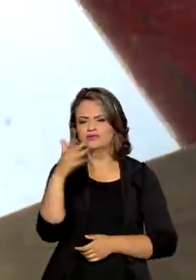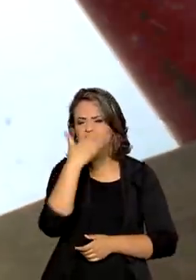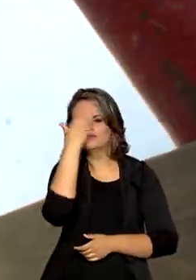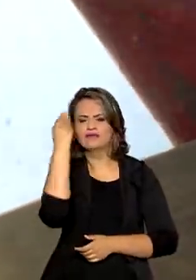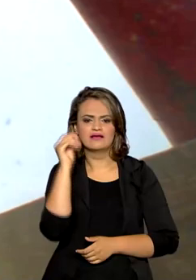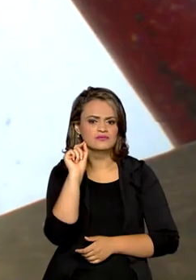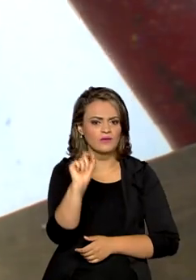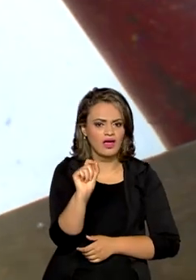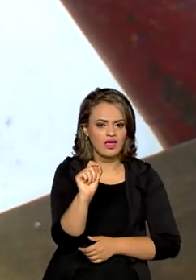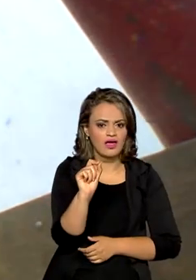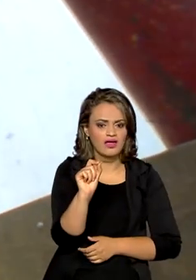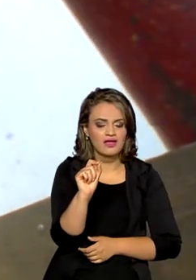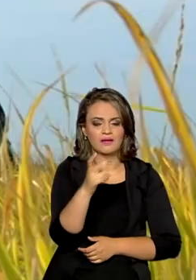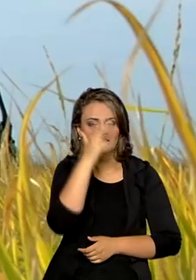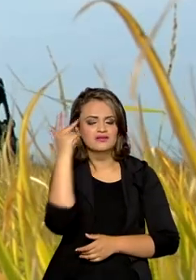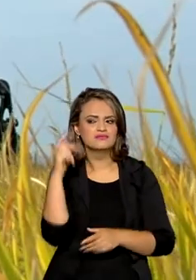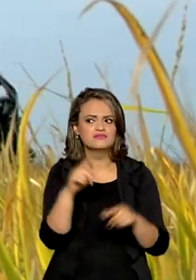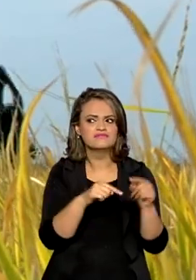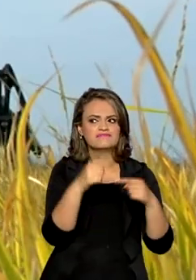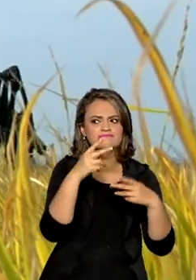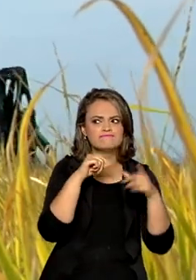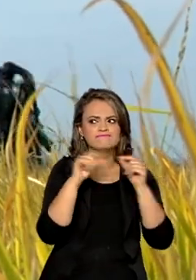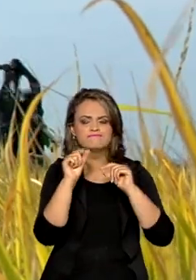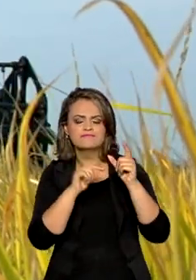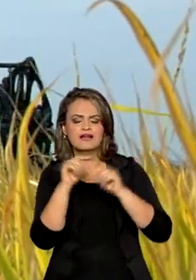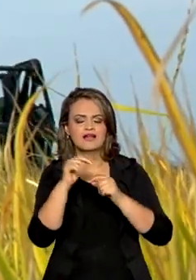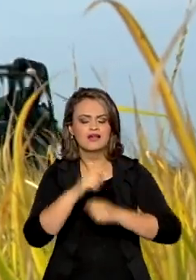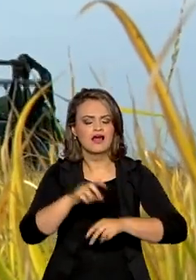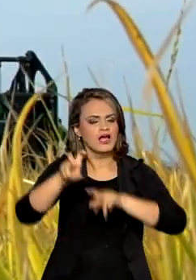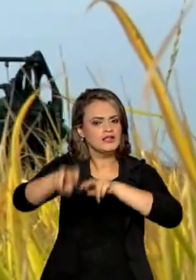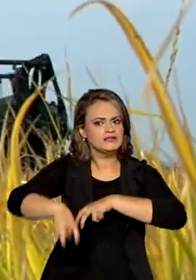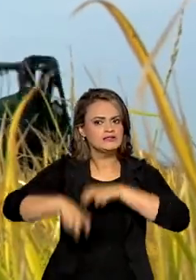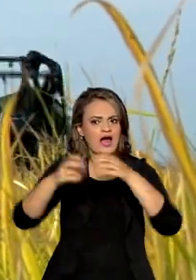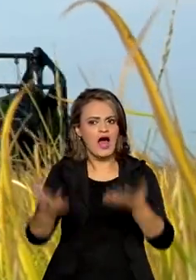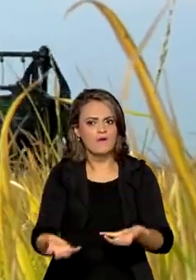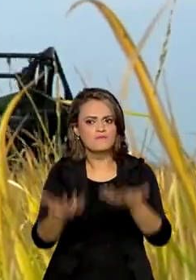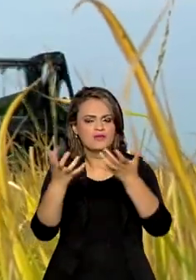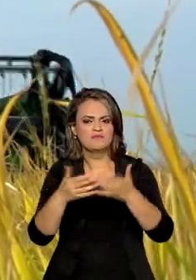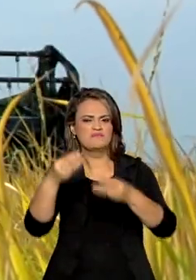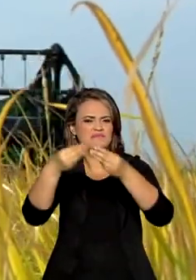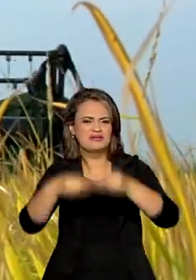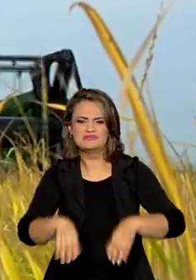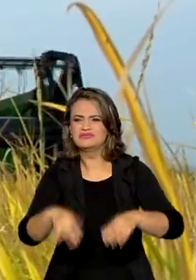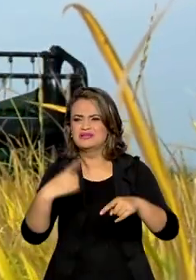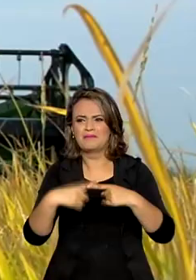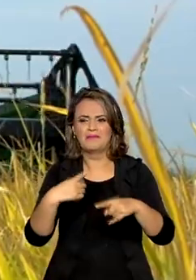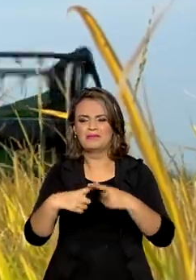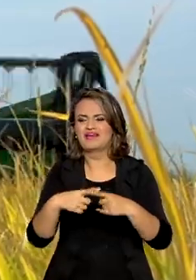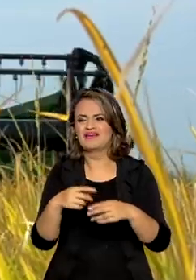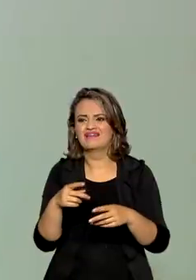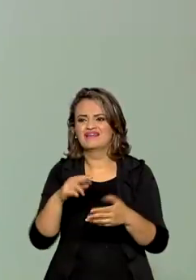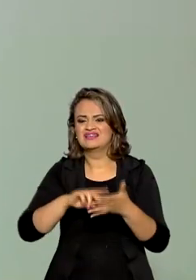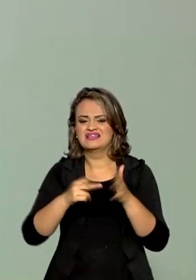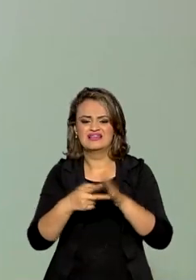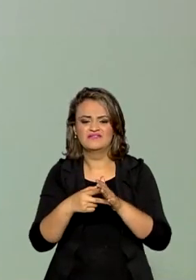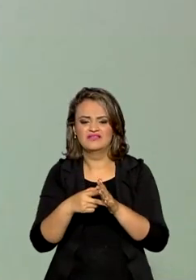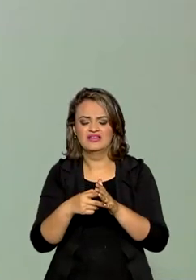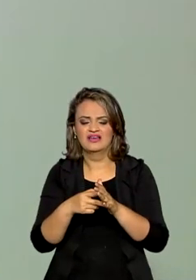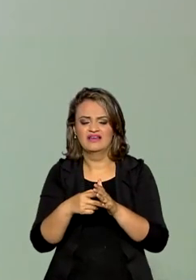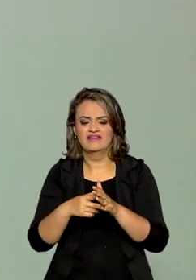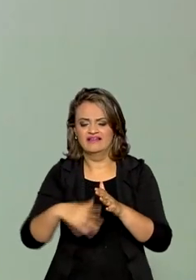esquecido. Muita gente fala que o aumento da produção agrícola é prejudicial ao país, porque significa que está havendo um